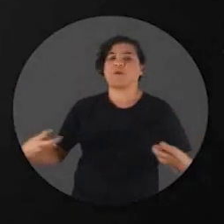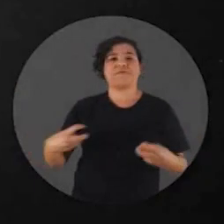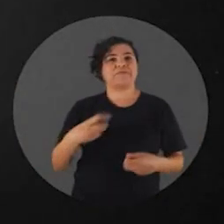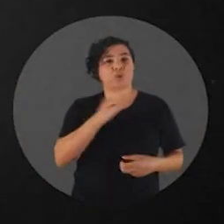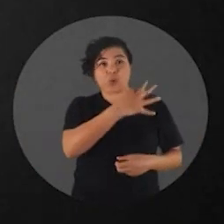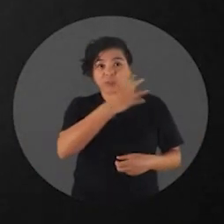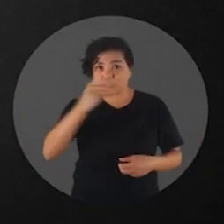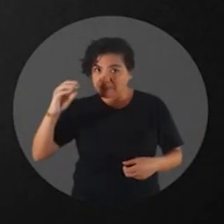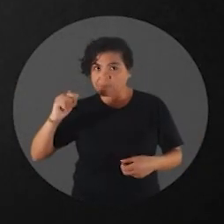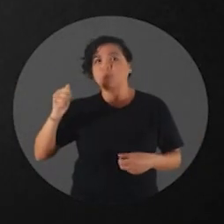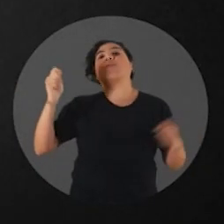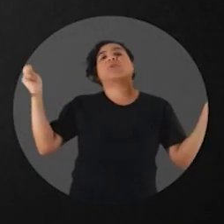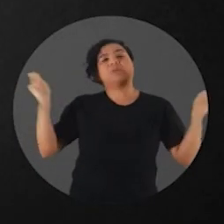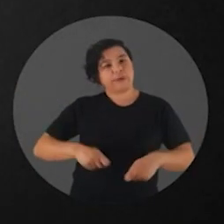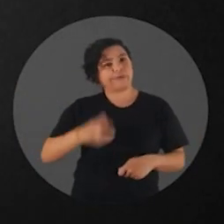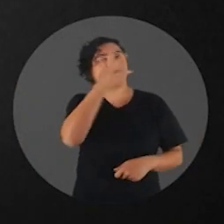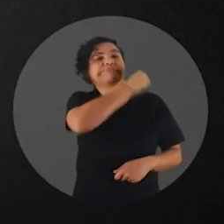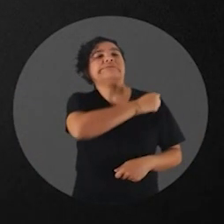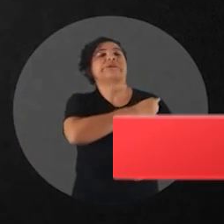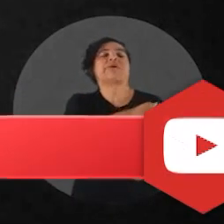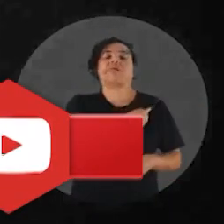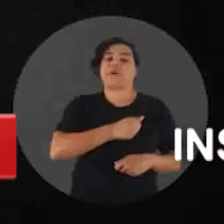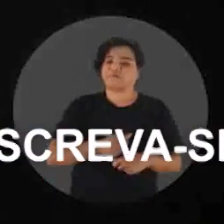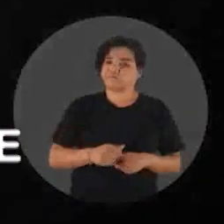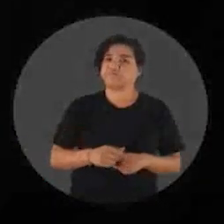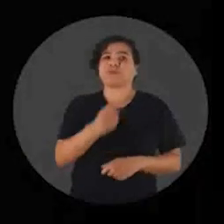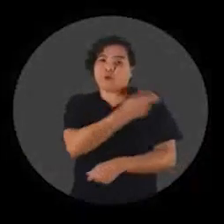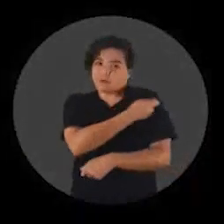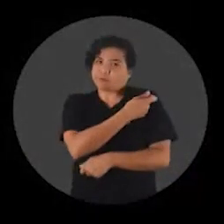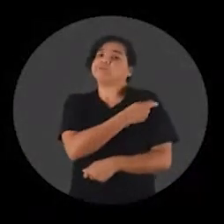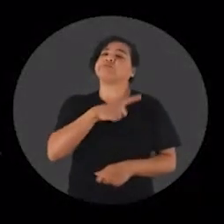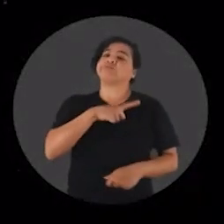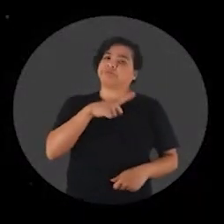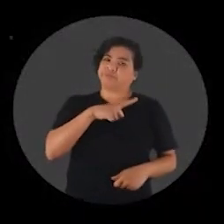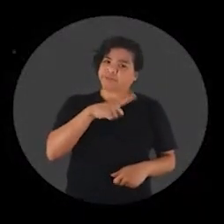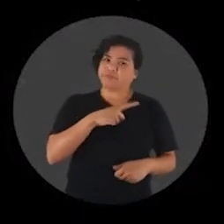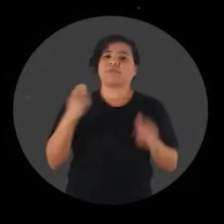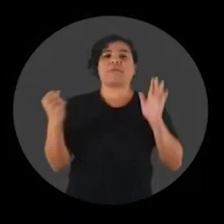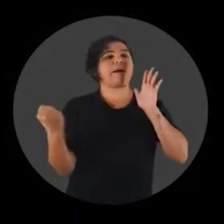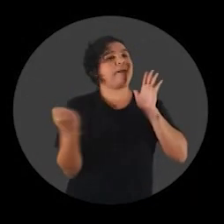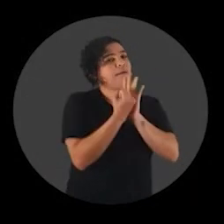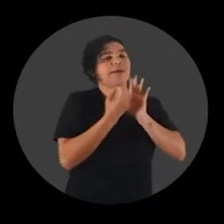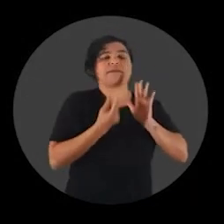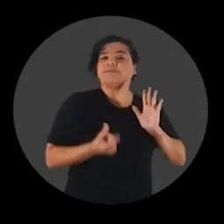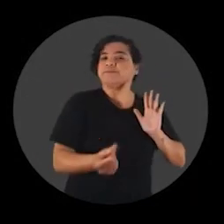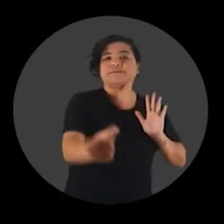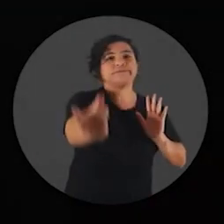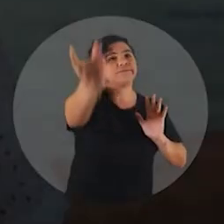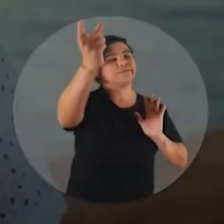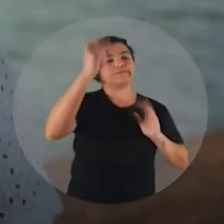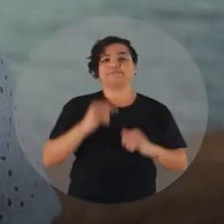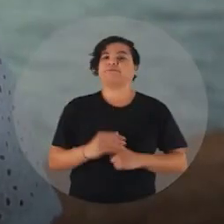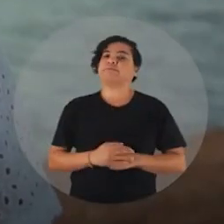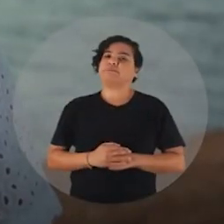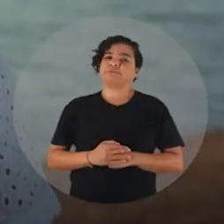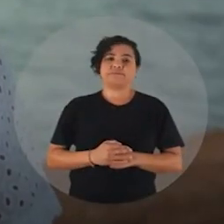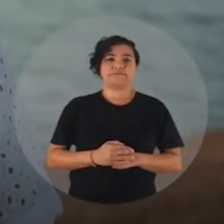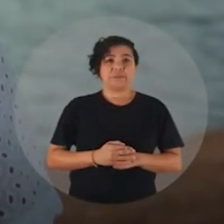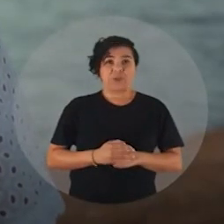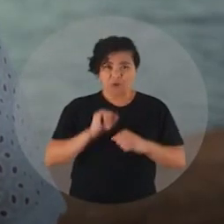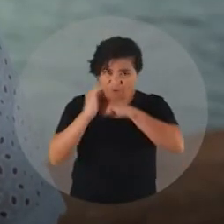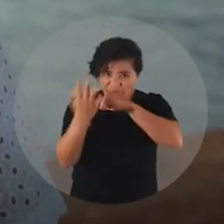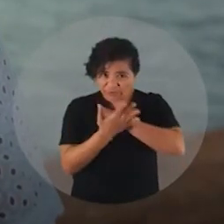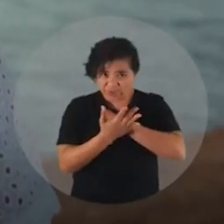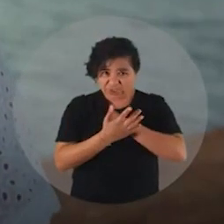400 mil vidas poderiam ter sido salvas. Não esqueceremos. A Covid nunca